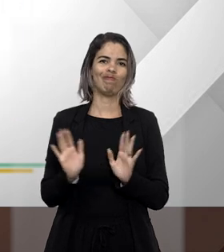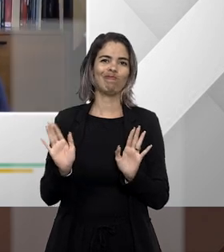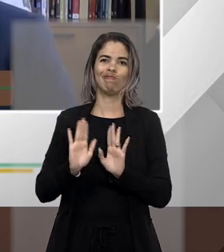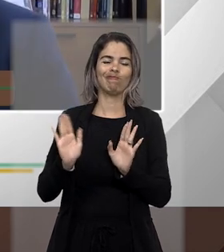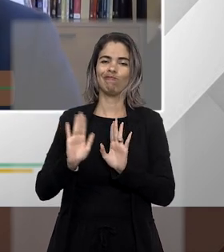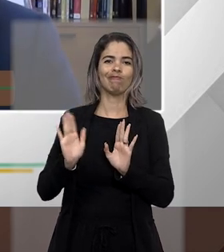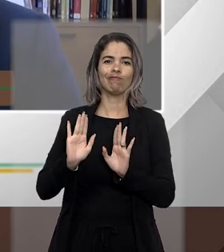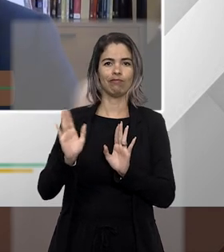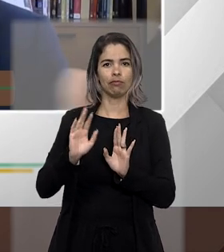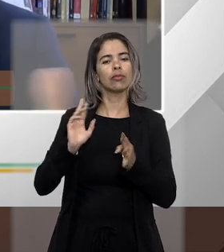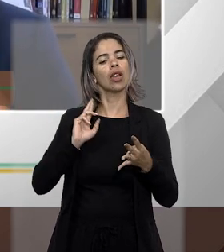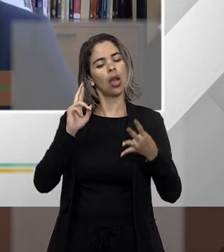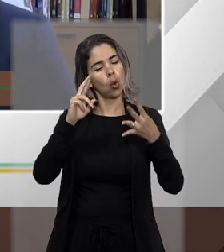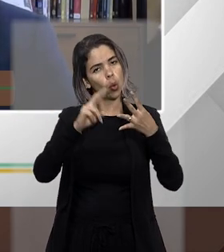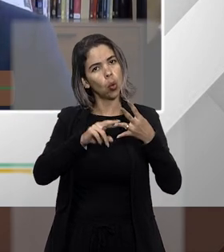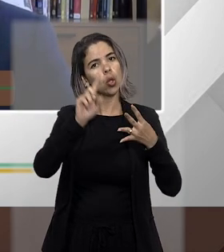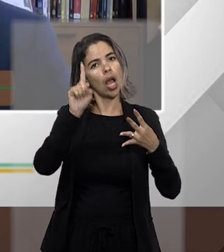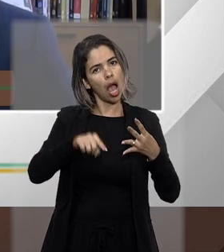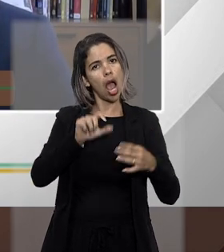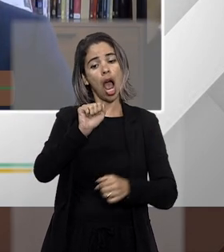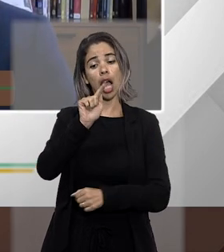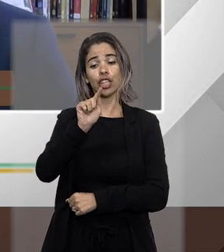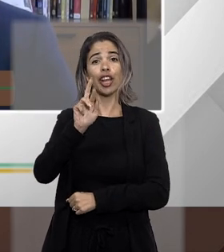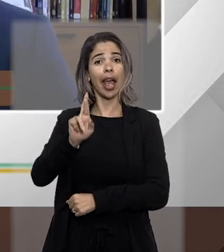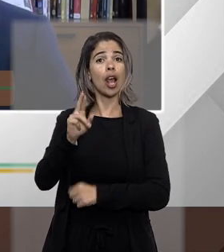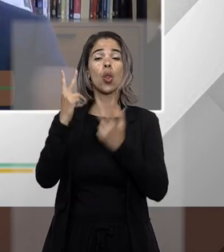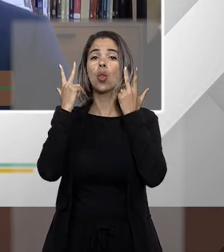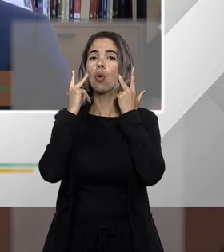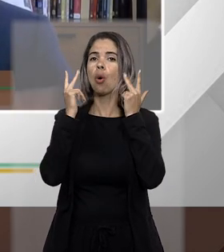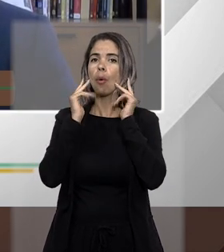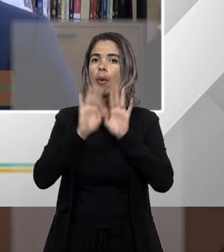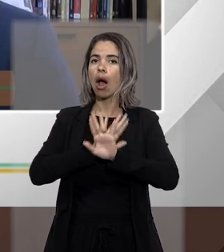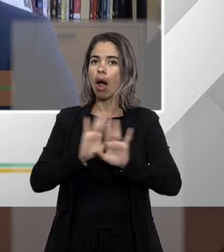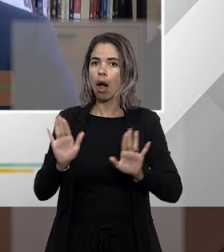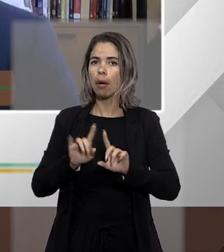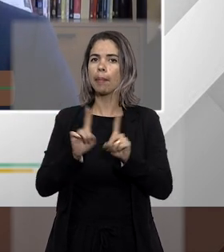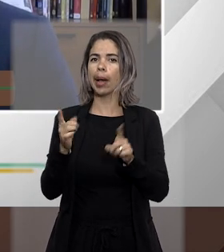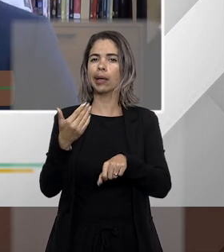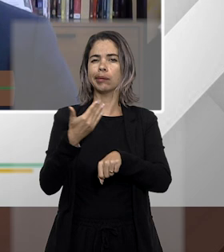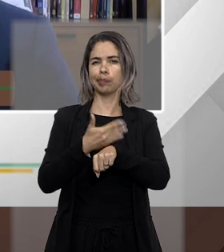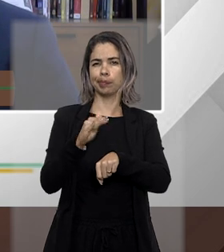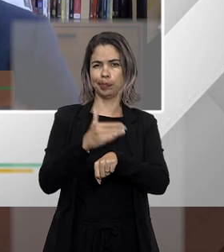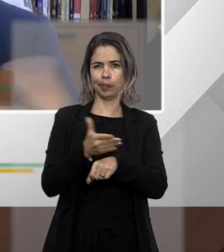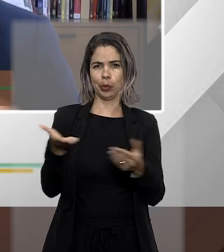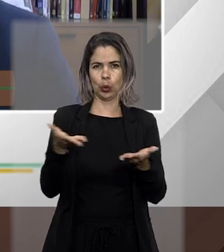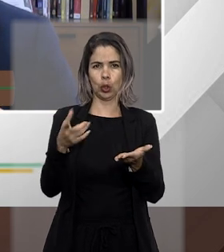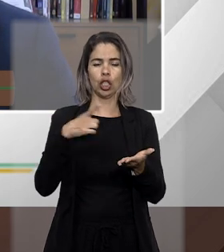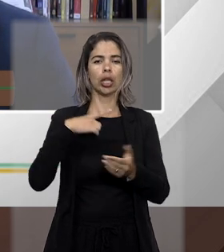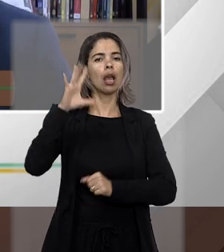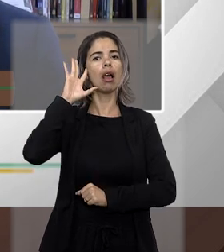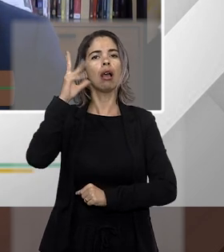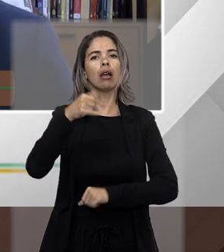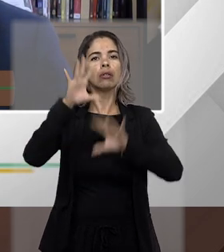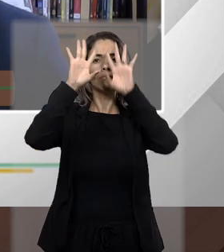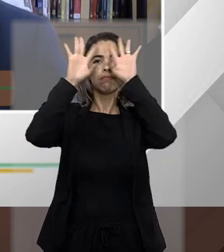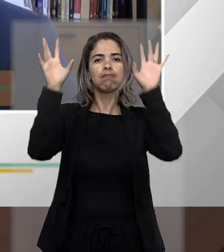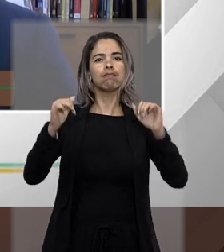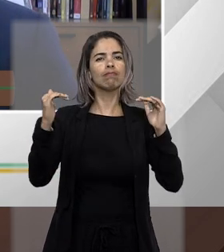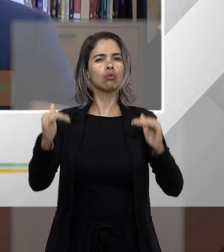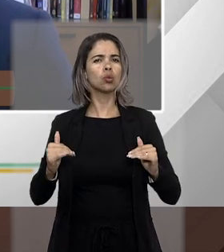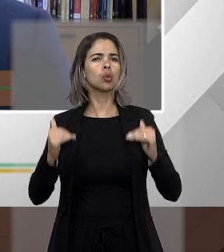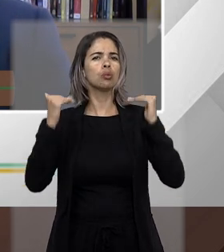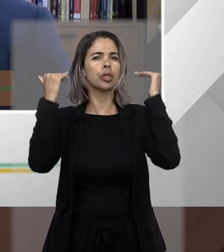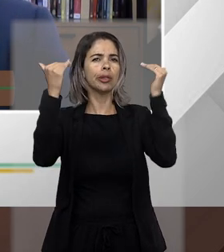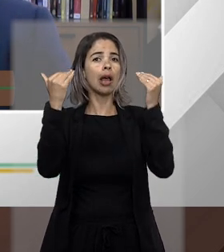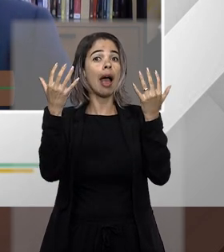regimental só que na prática nós temos decisões dos tribunais superiores no sentido de admitir o agravo de instrumento